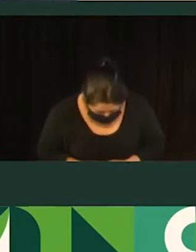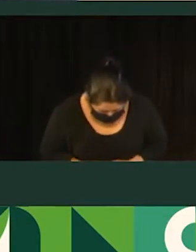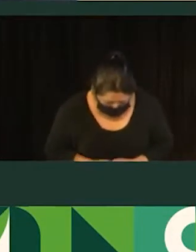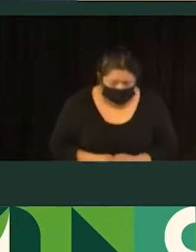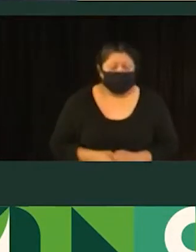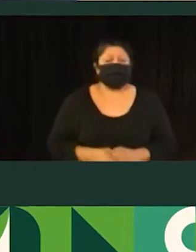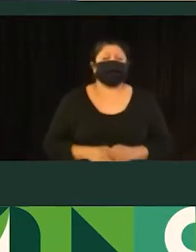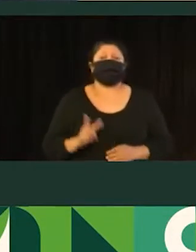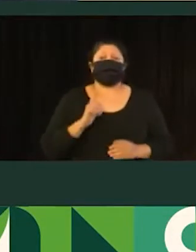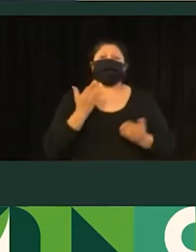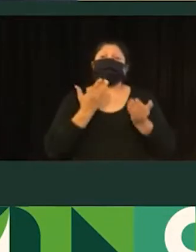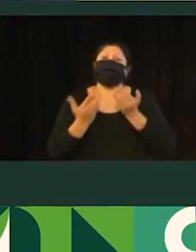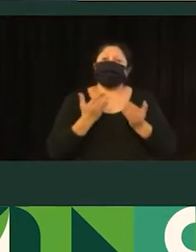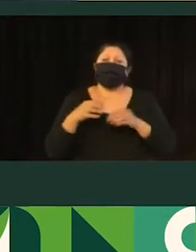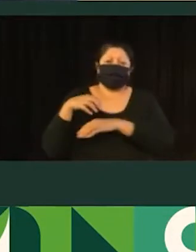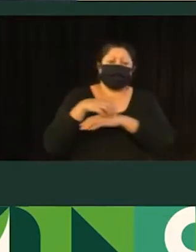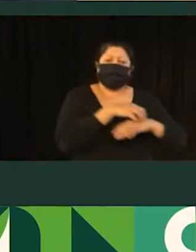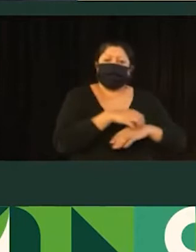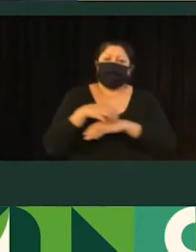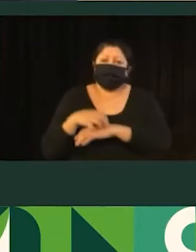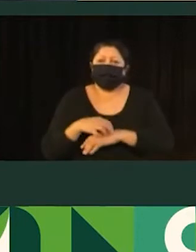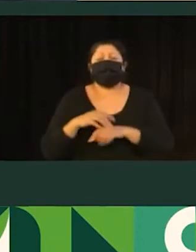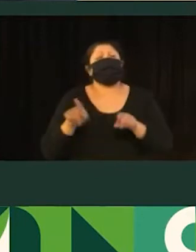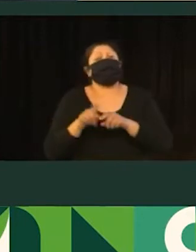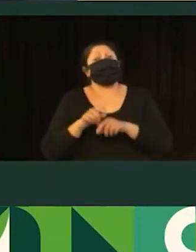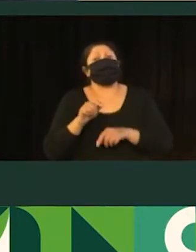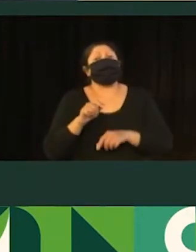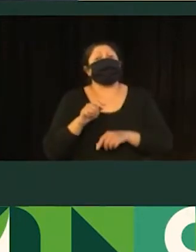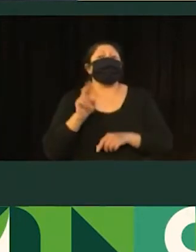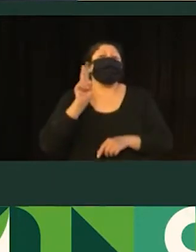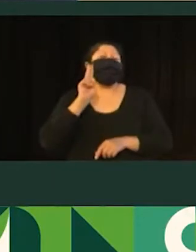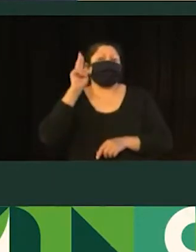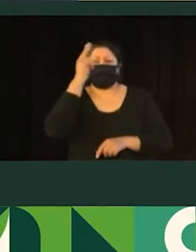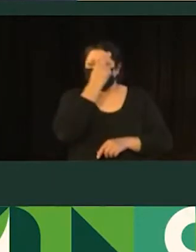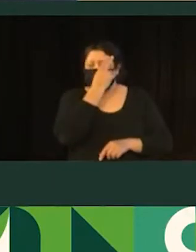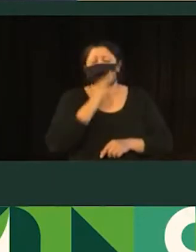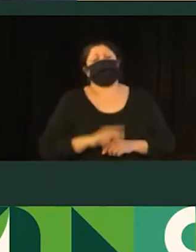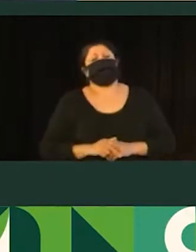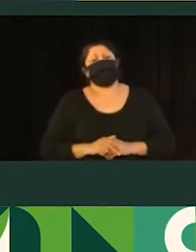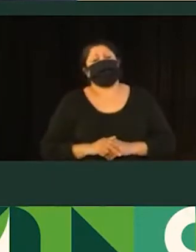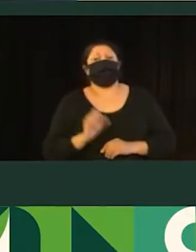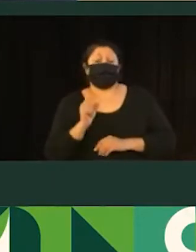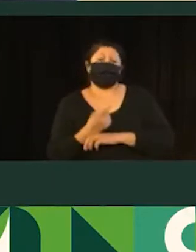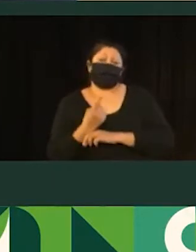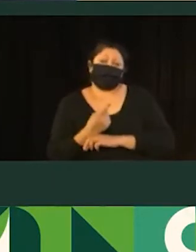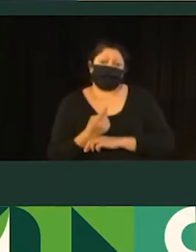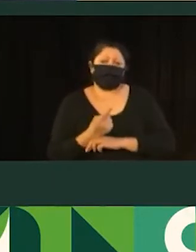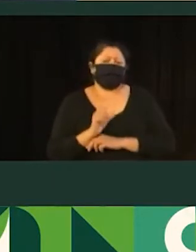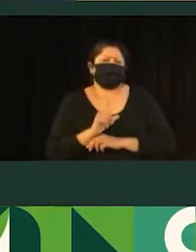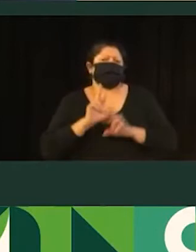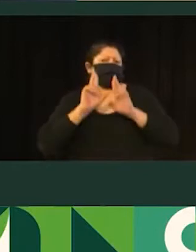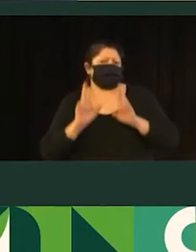Ainda em cooperação ao transporte coletivo, aqui, o transporte por aplicativo. Uma geração exatamente oposta,